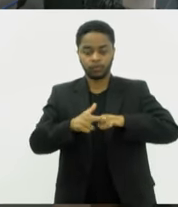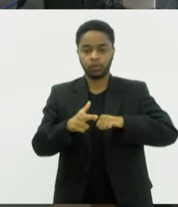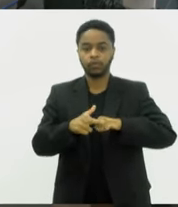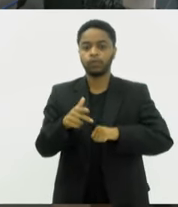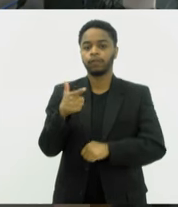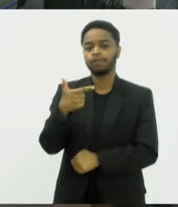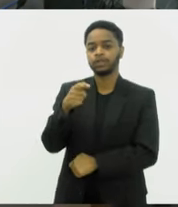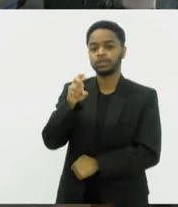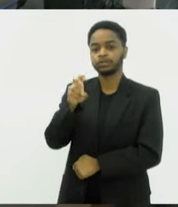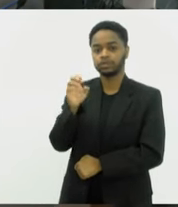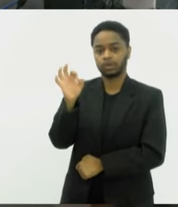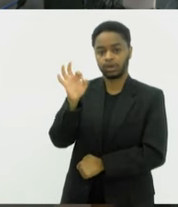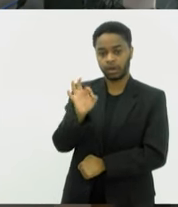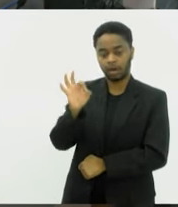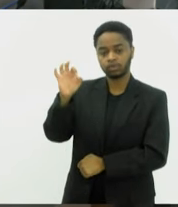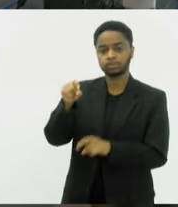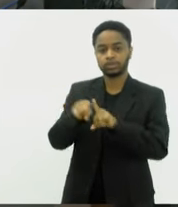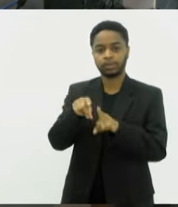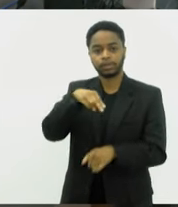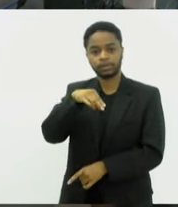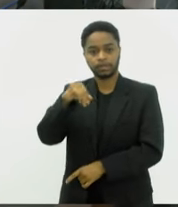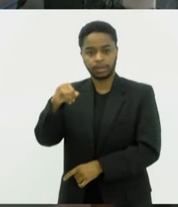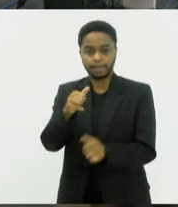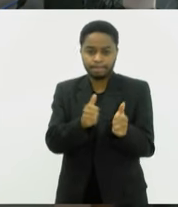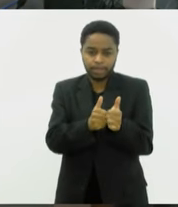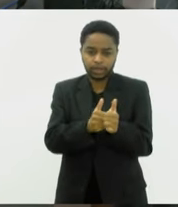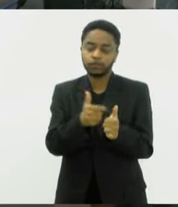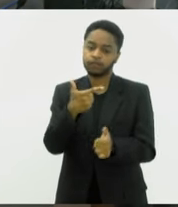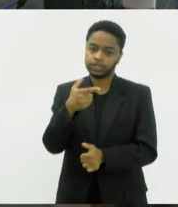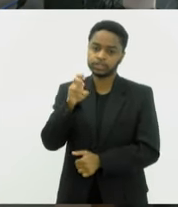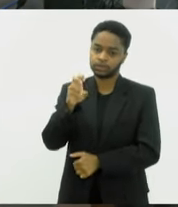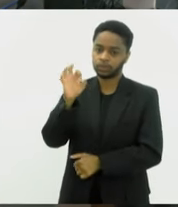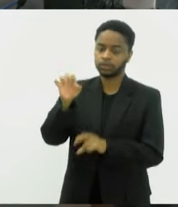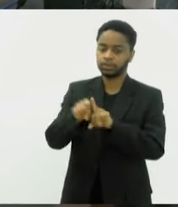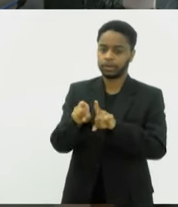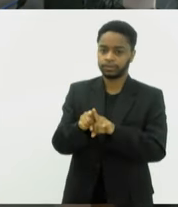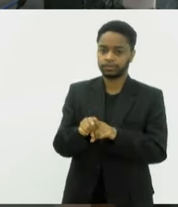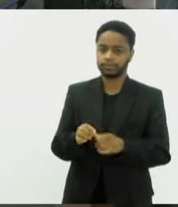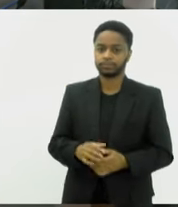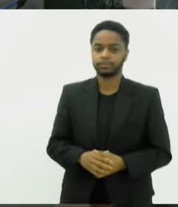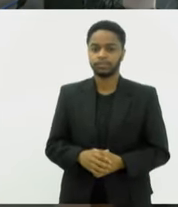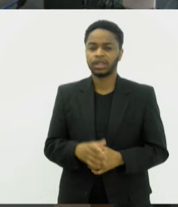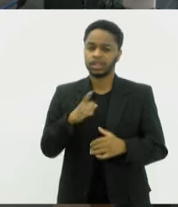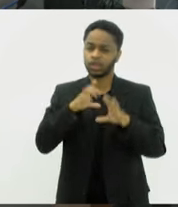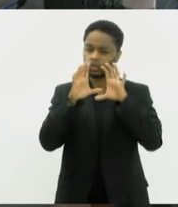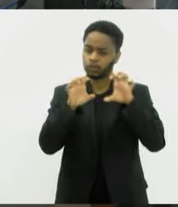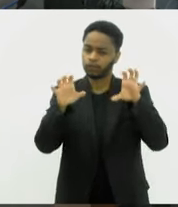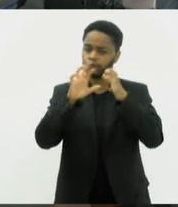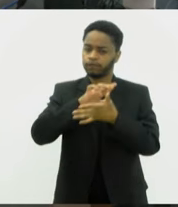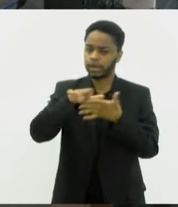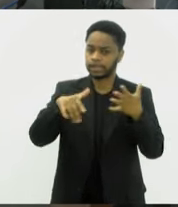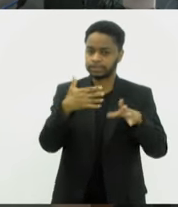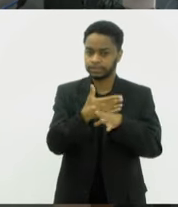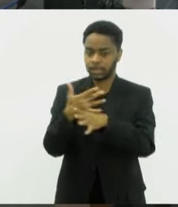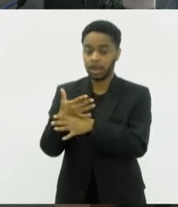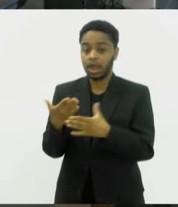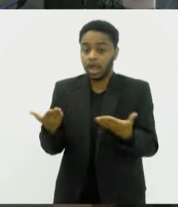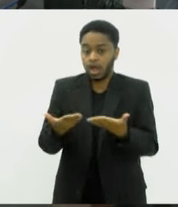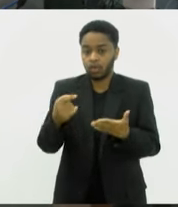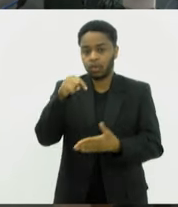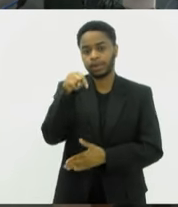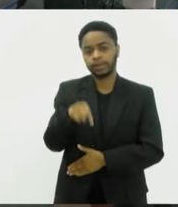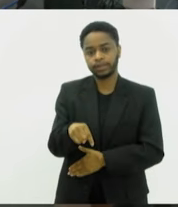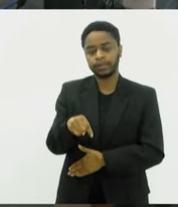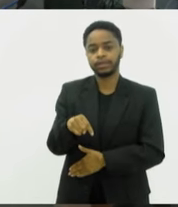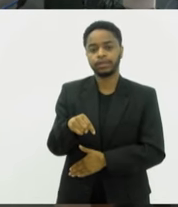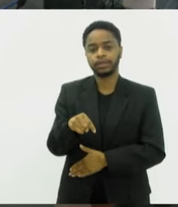25 Nova Iguaçu, logo ao lado, 25 graus também Um pouco de nuvens em várias cidades E agora imagens aqui